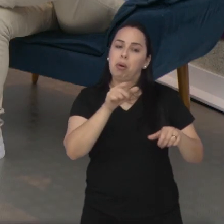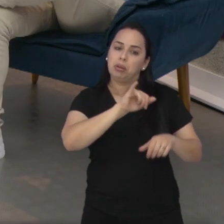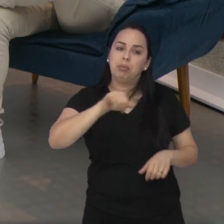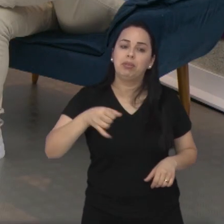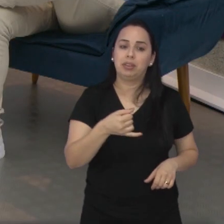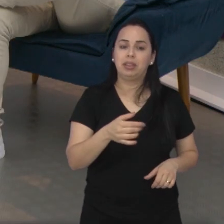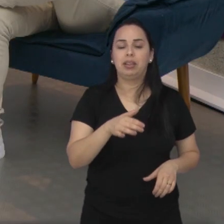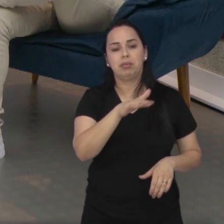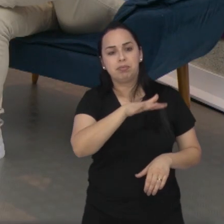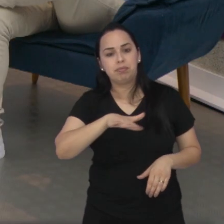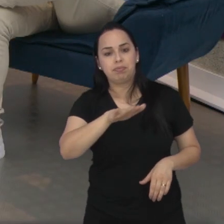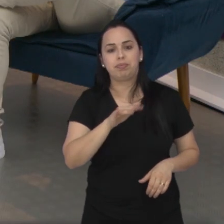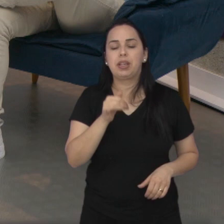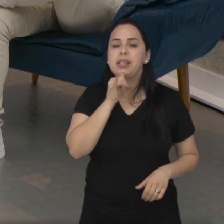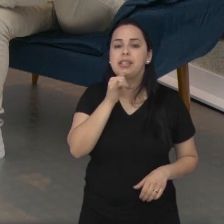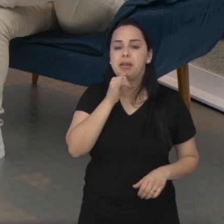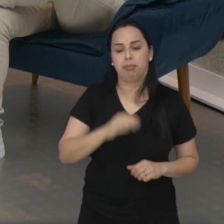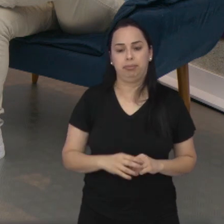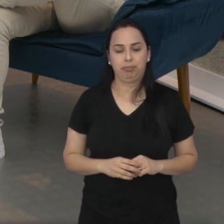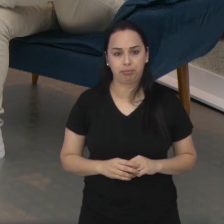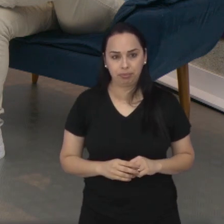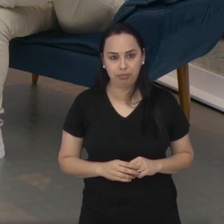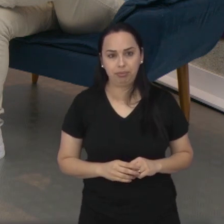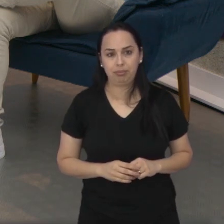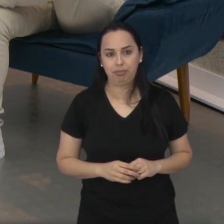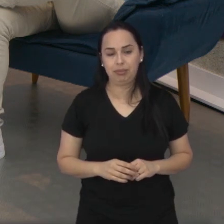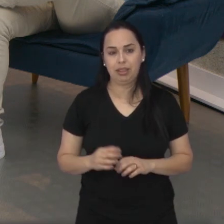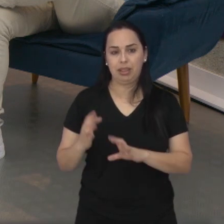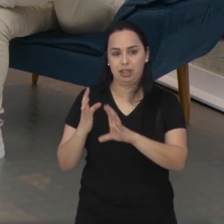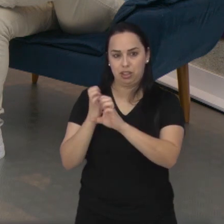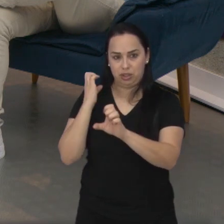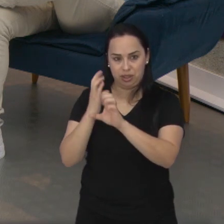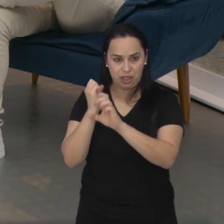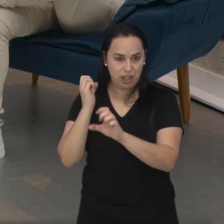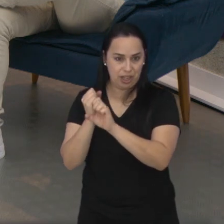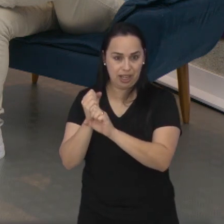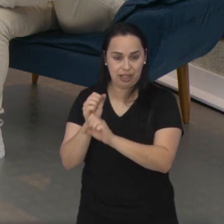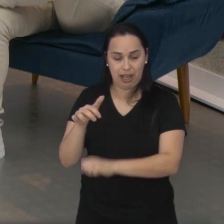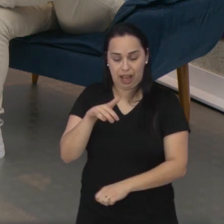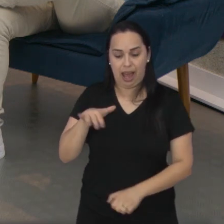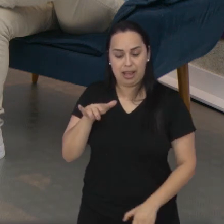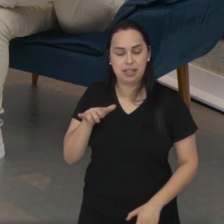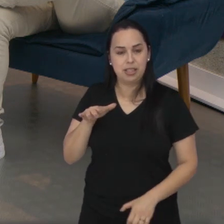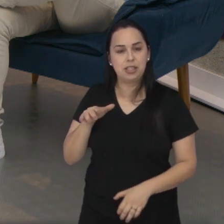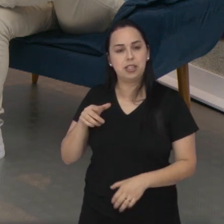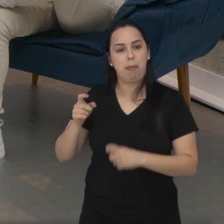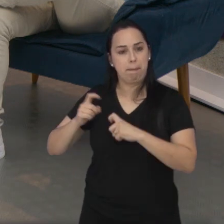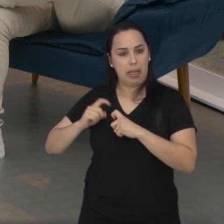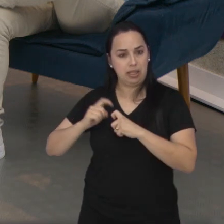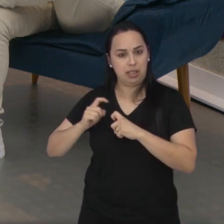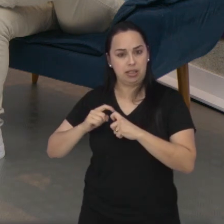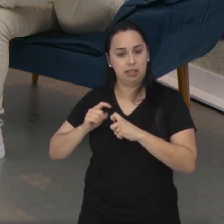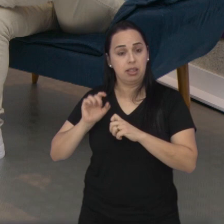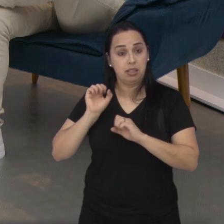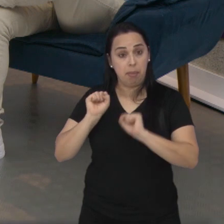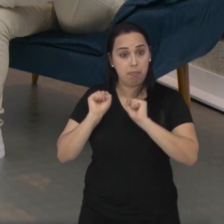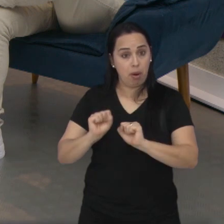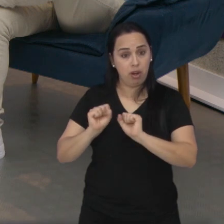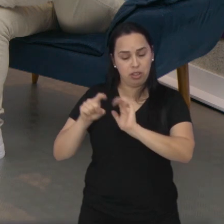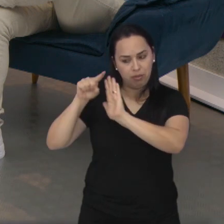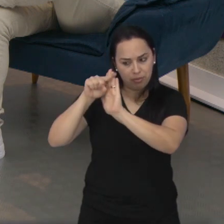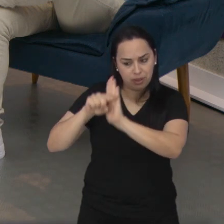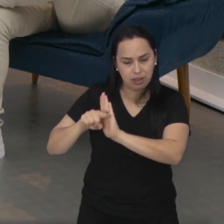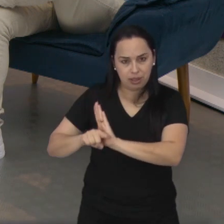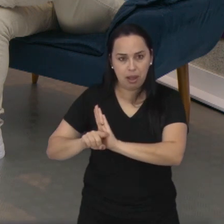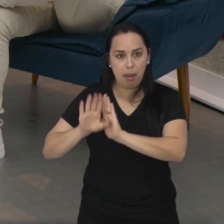mas tem em outras áreas. Então, por exemplo, engenharia biomédica. Você pode fazer